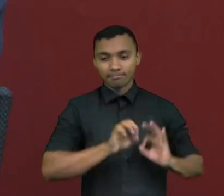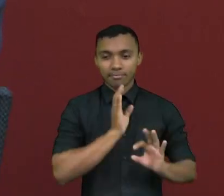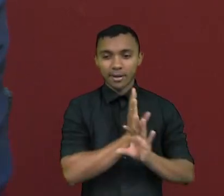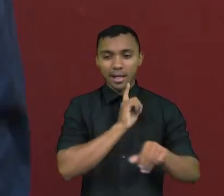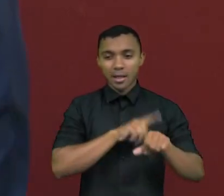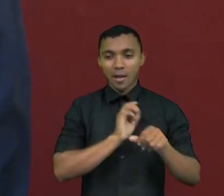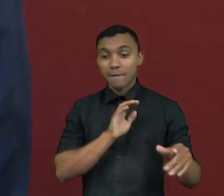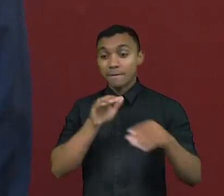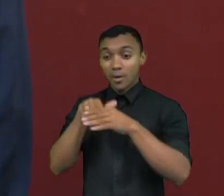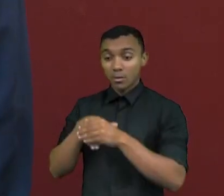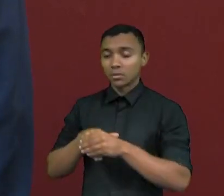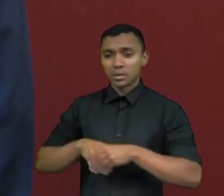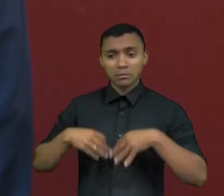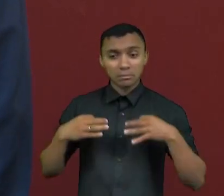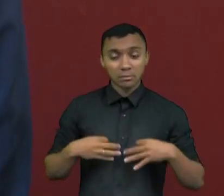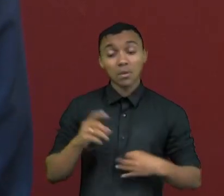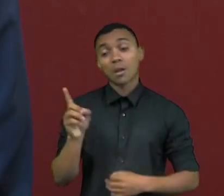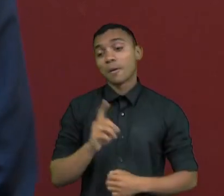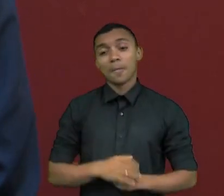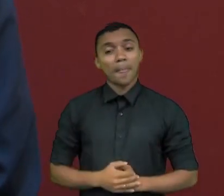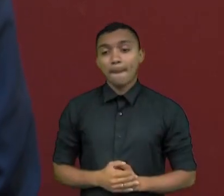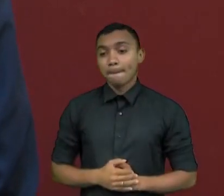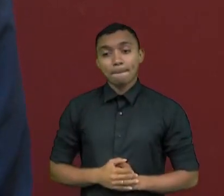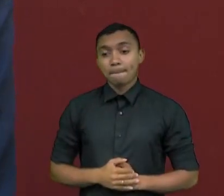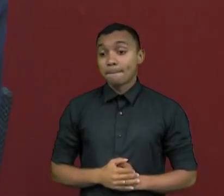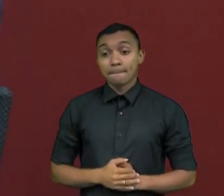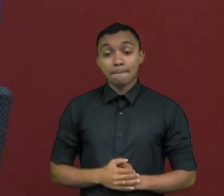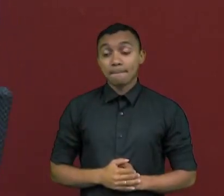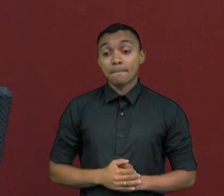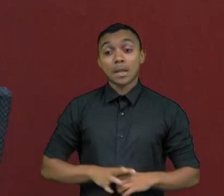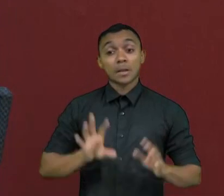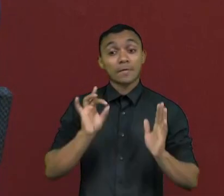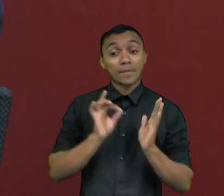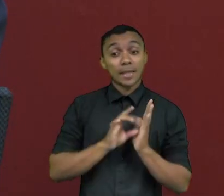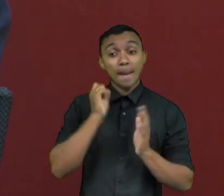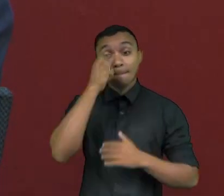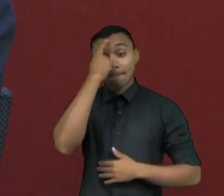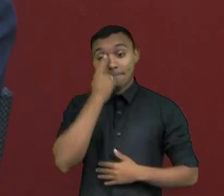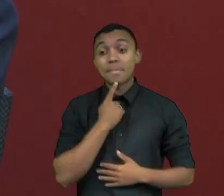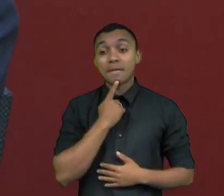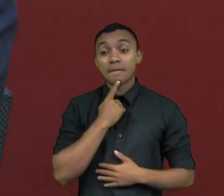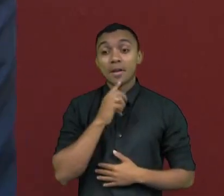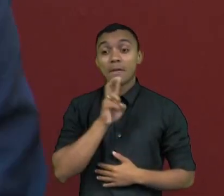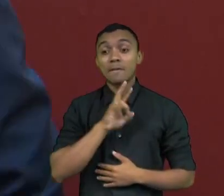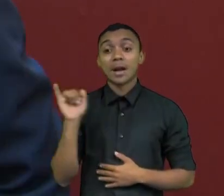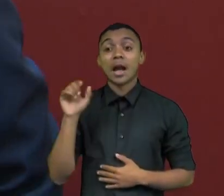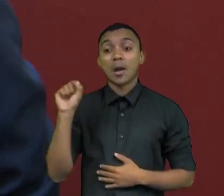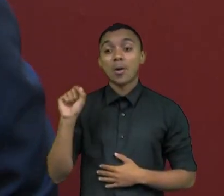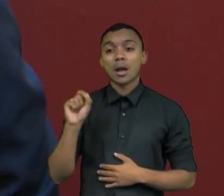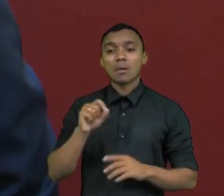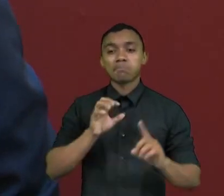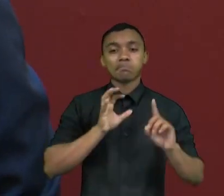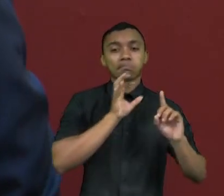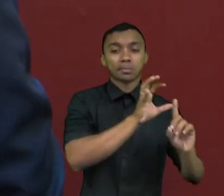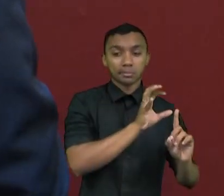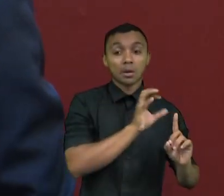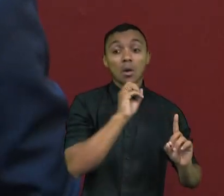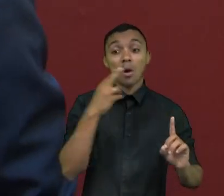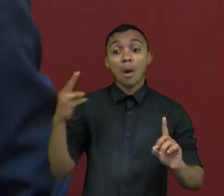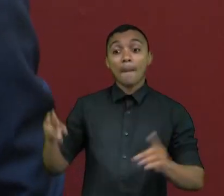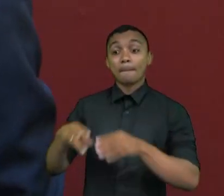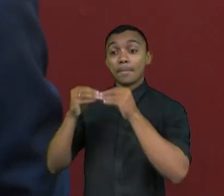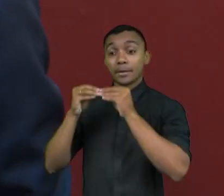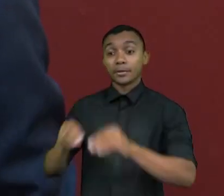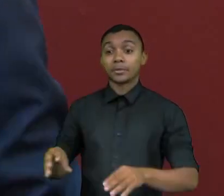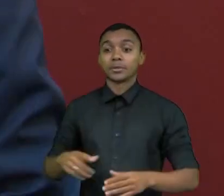votar? Com certeza, não. Certamente, o perfil de abstenção vai favorecer um pouco mais algum candidato e prejudicar mais o outro. Você tem as